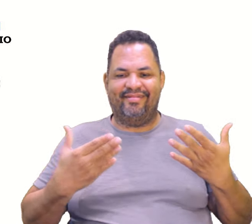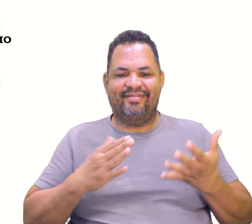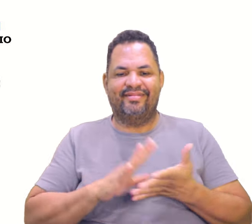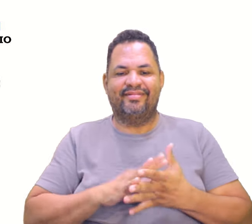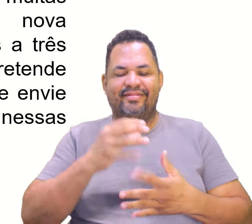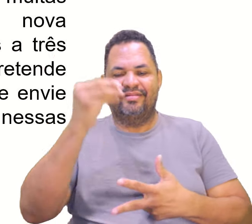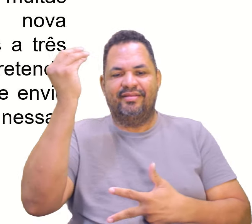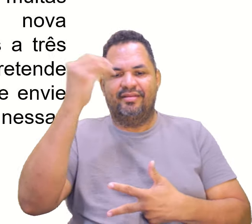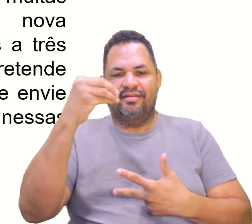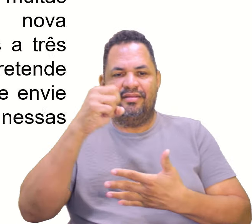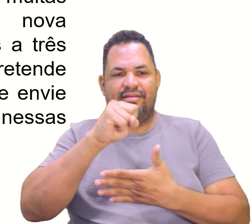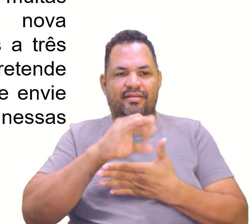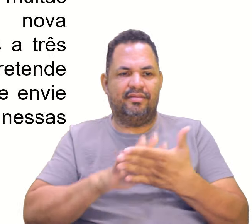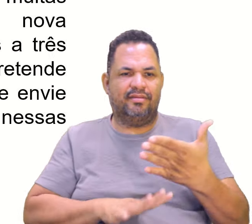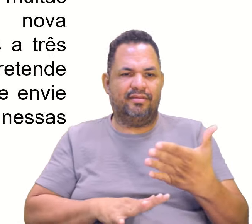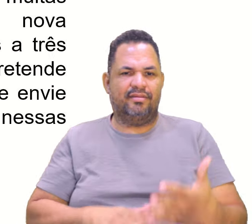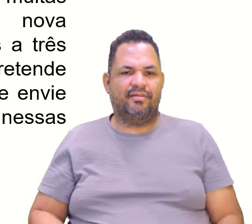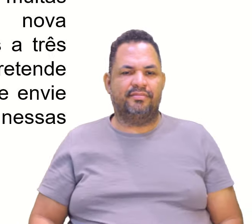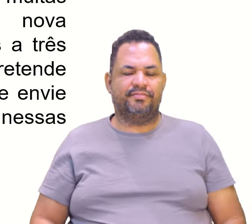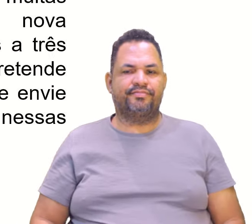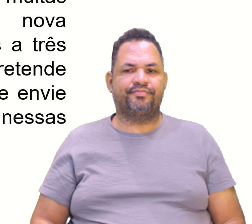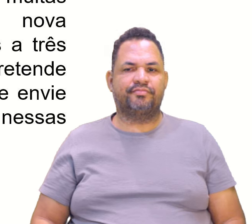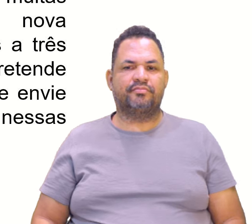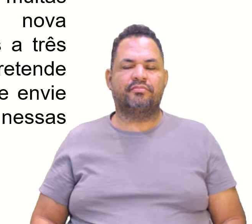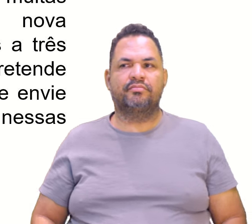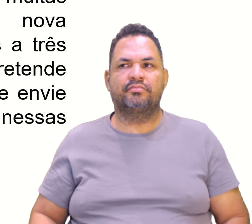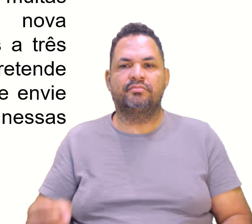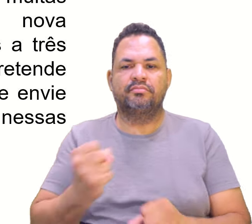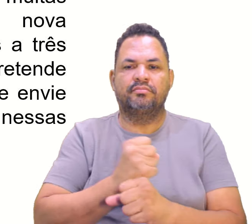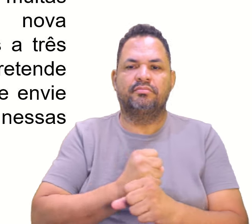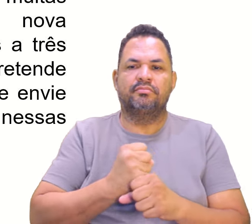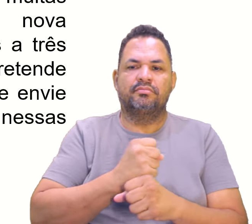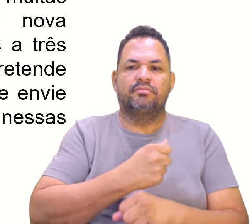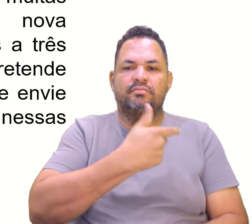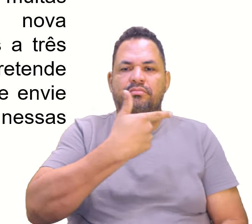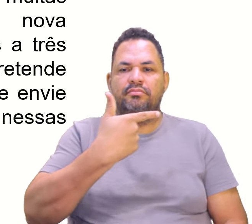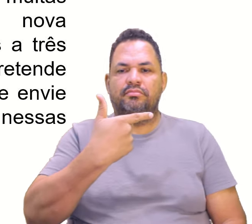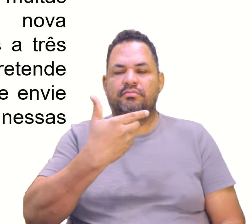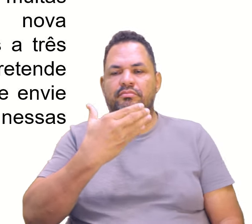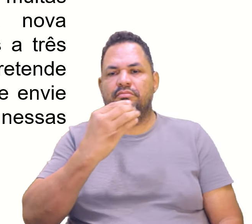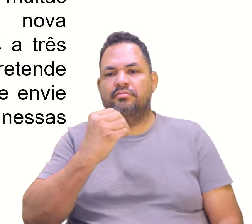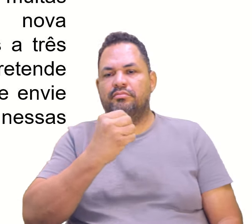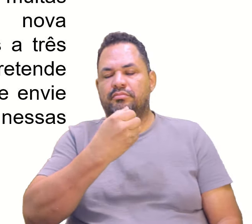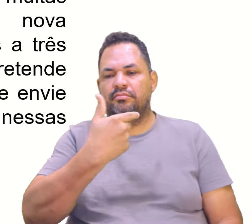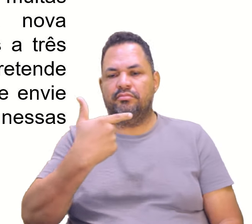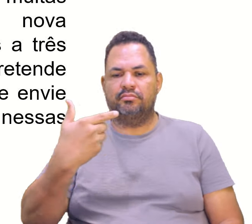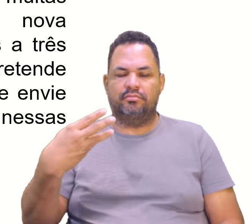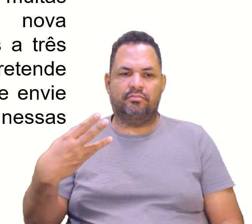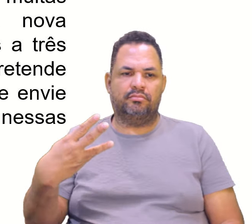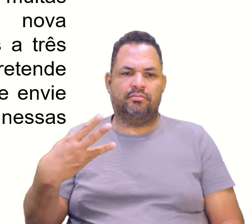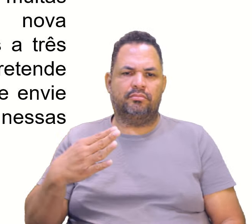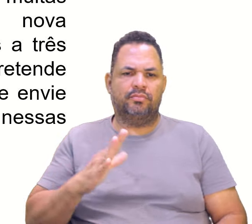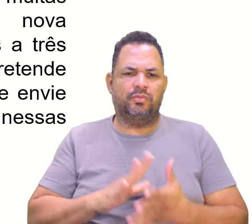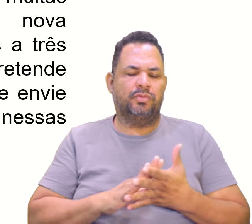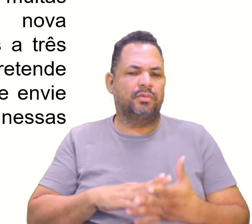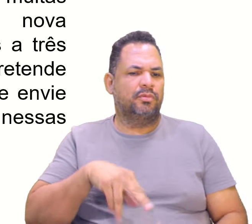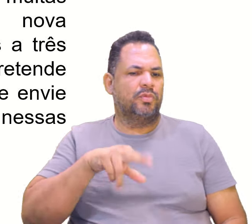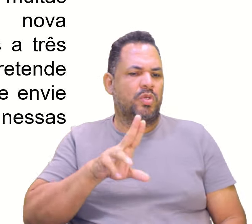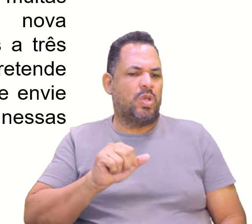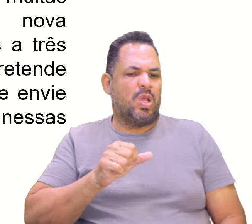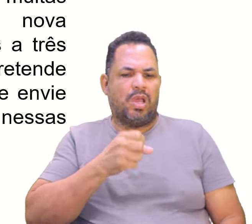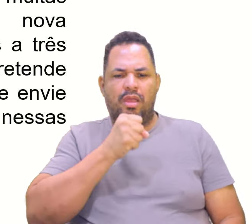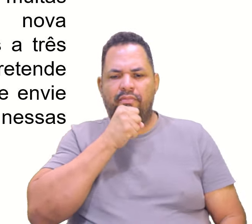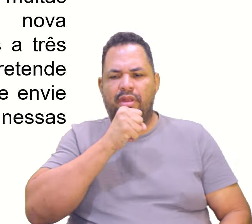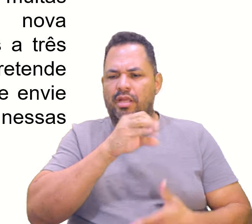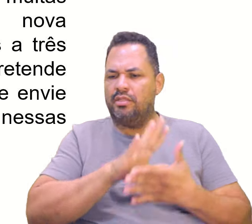com vocês de Enem de 2013. Olha aí. Mas a questão do Enem nunca é ultrapassada, não, gente? Não, não, A gente fala assim, ah,